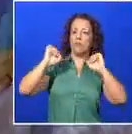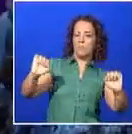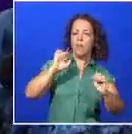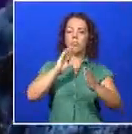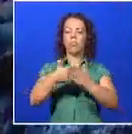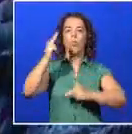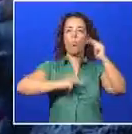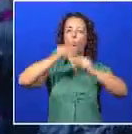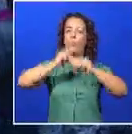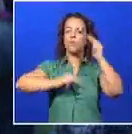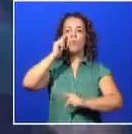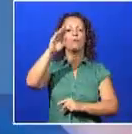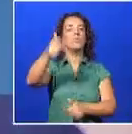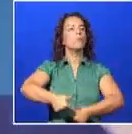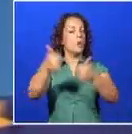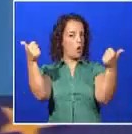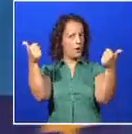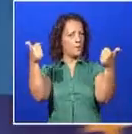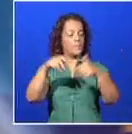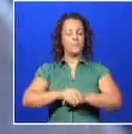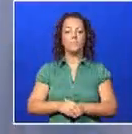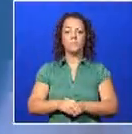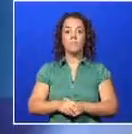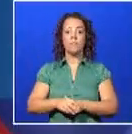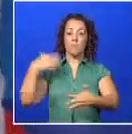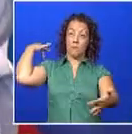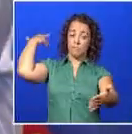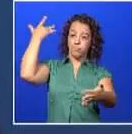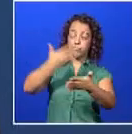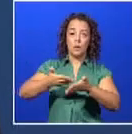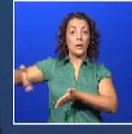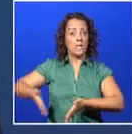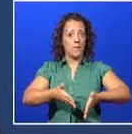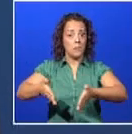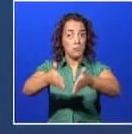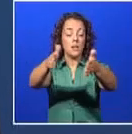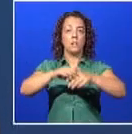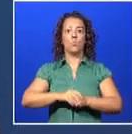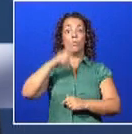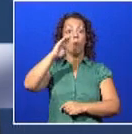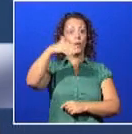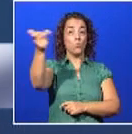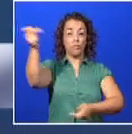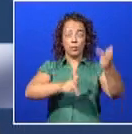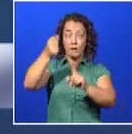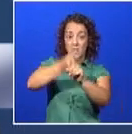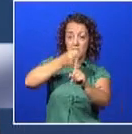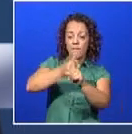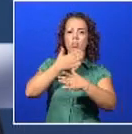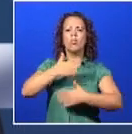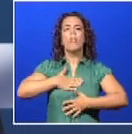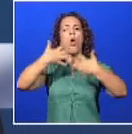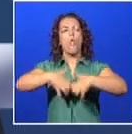e da construção de um futuro melhor. O caminho que percorremos e os desafios do futuro não nos deixam